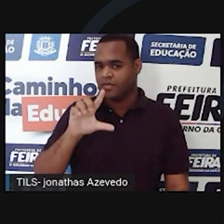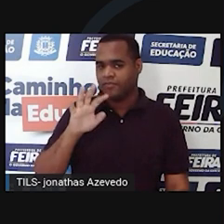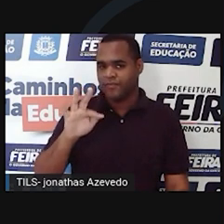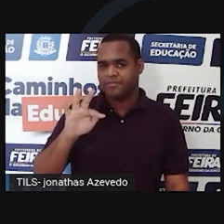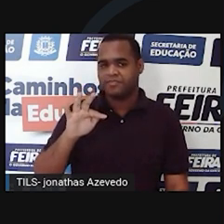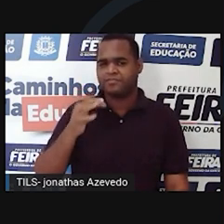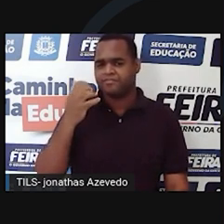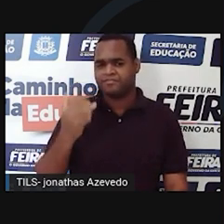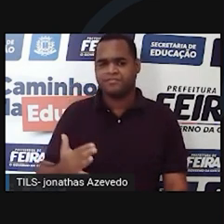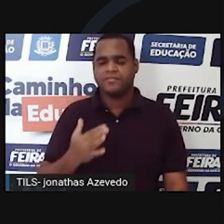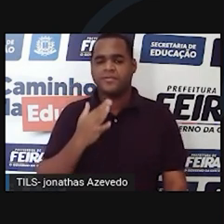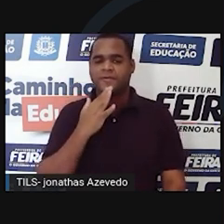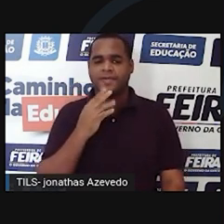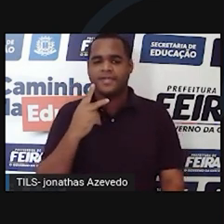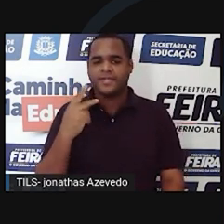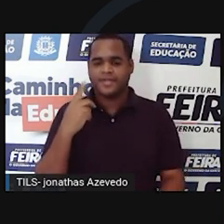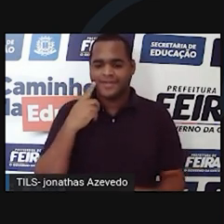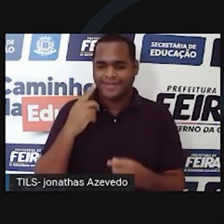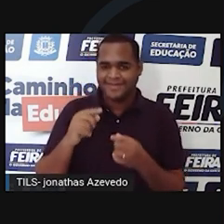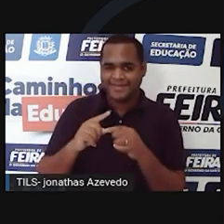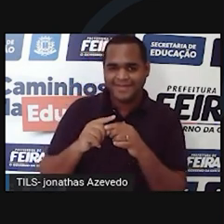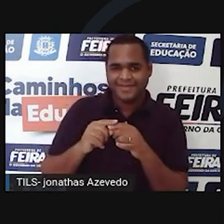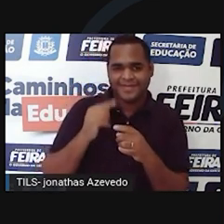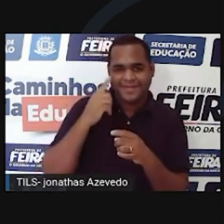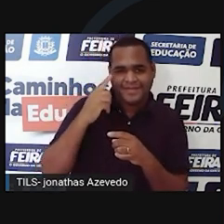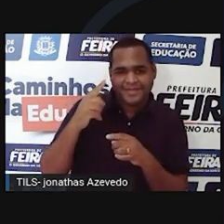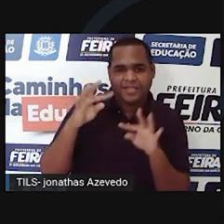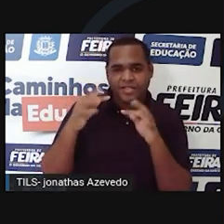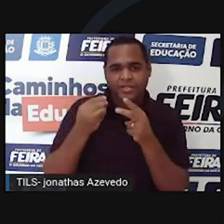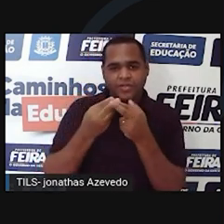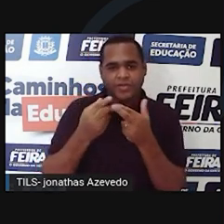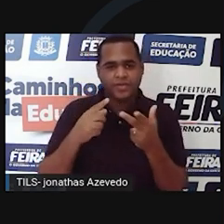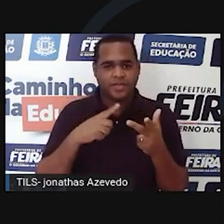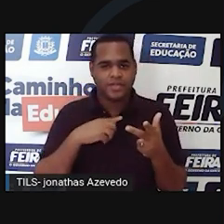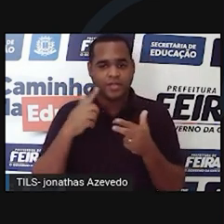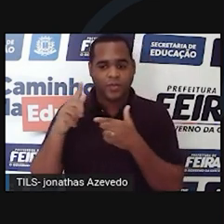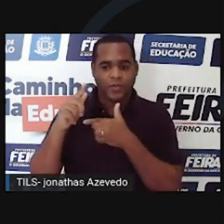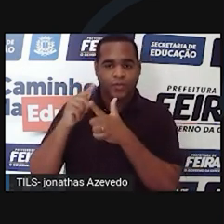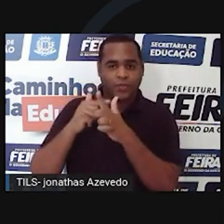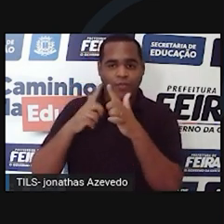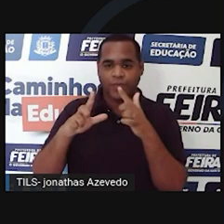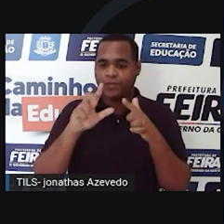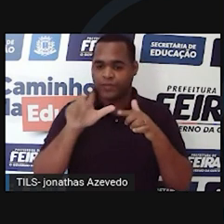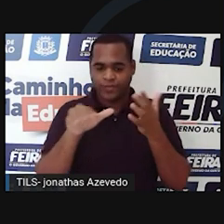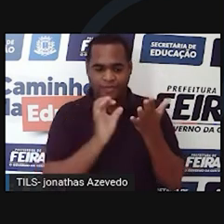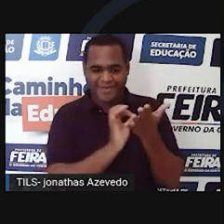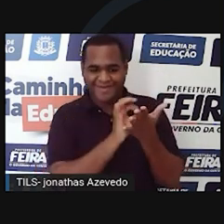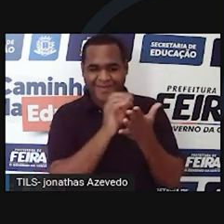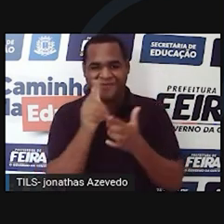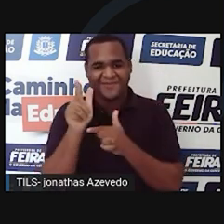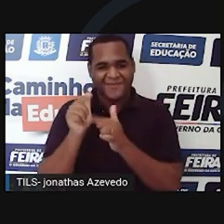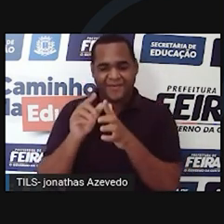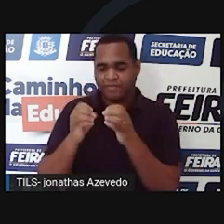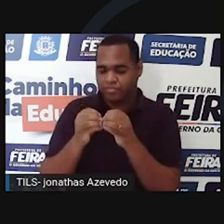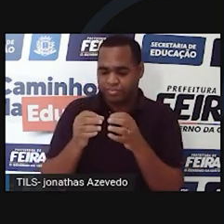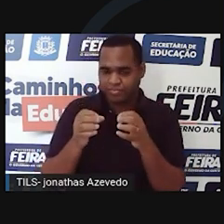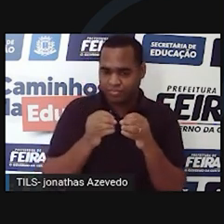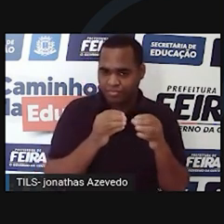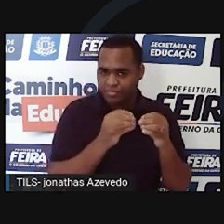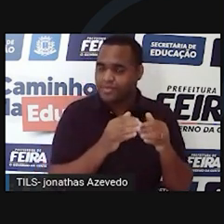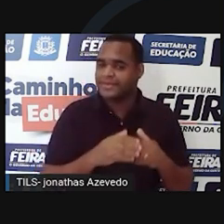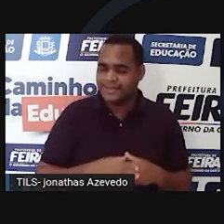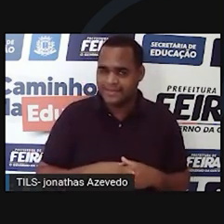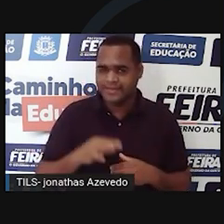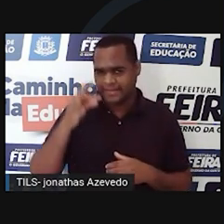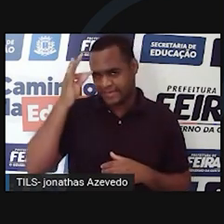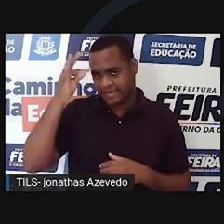conhecido por sua frase Omnis célula es célula, que significa Toda célula se origina de outra célula. Atualmente, a teoria